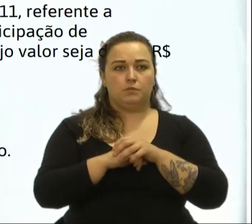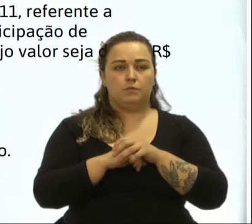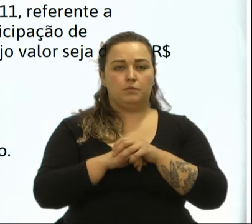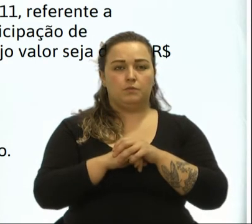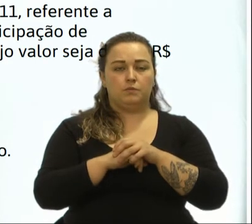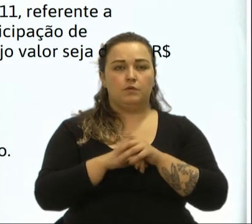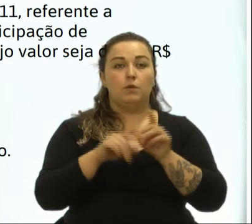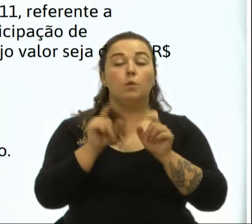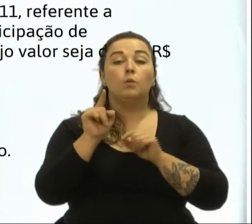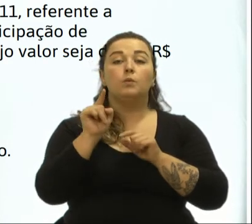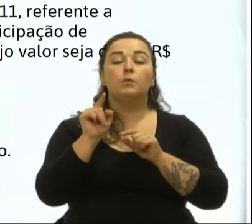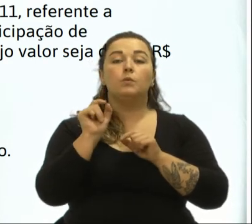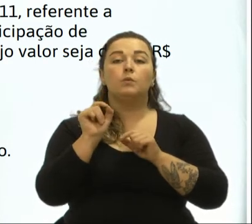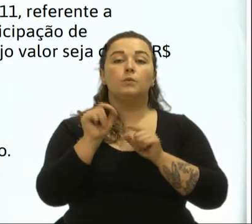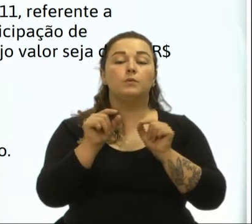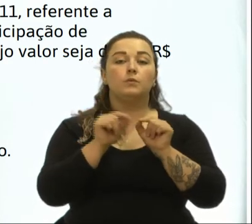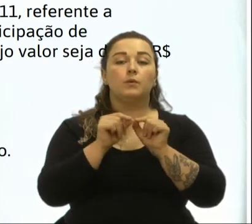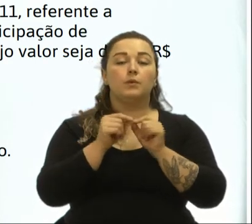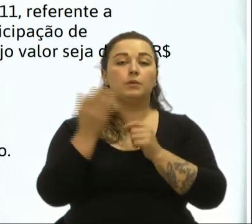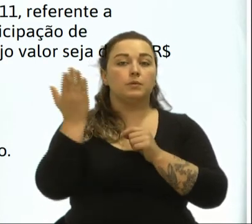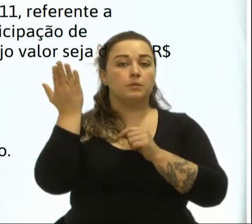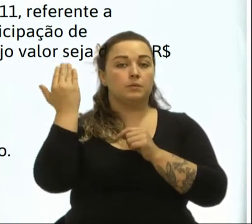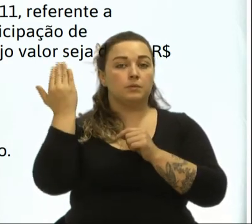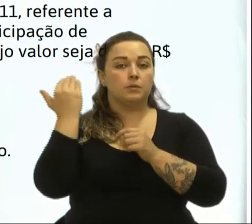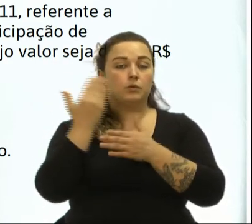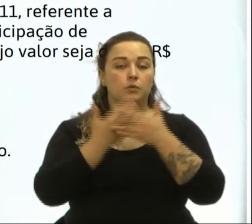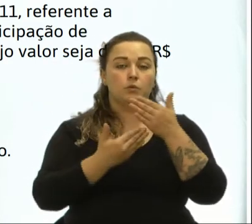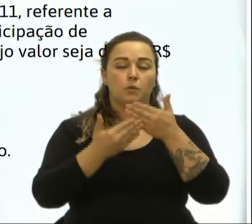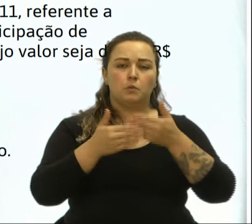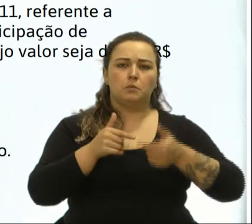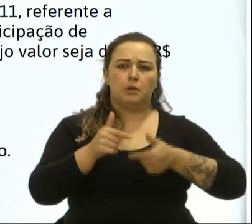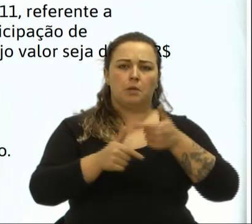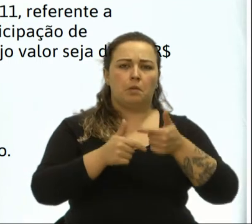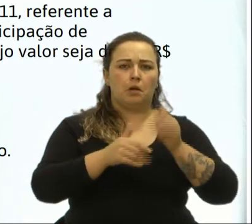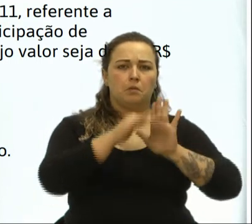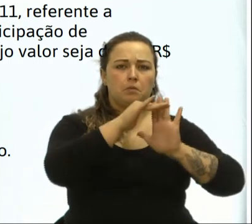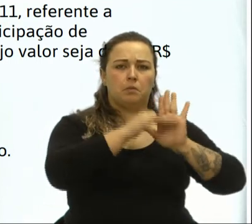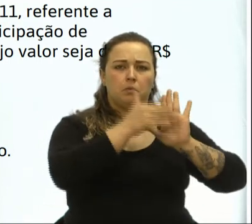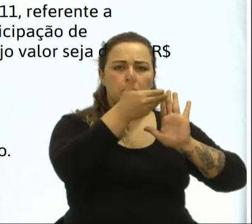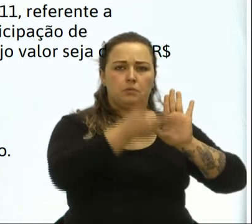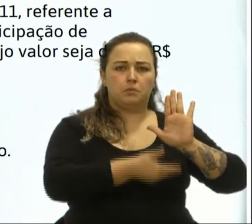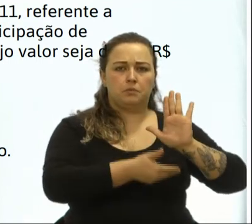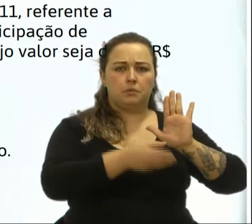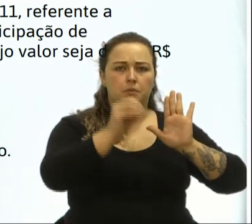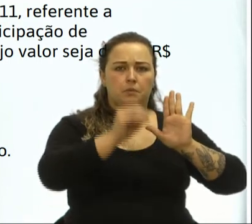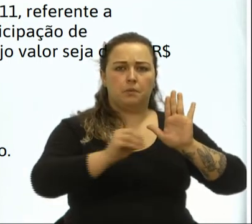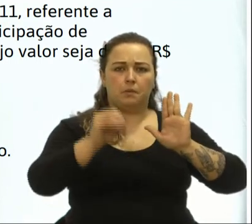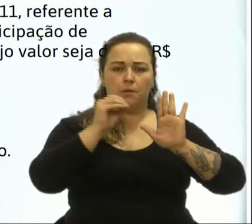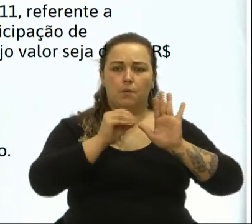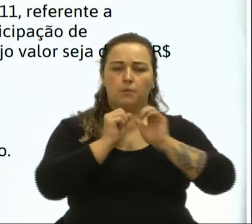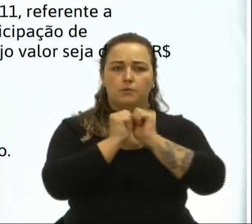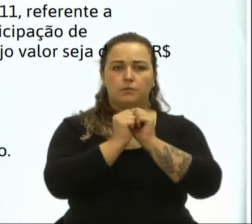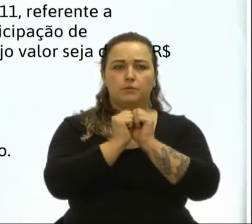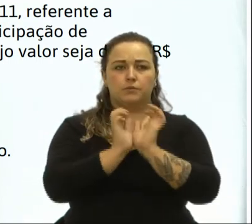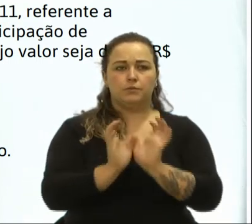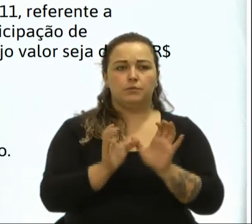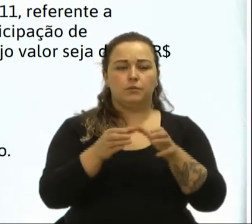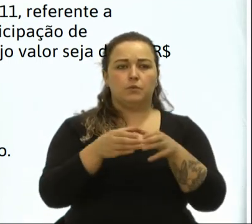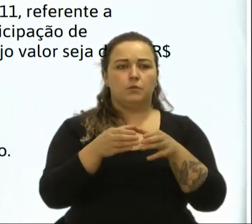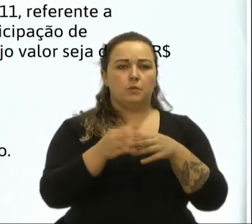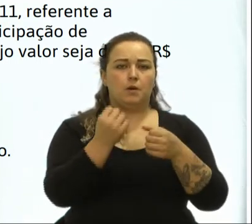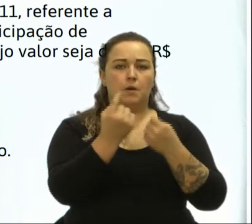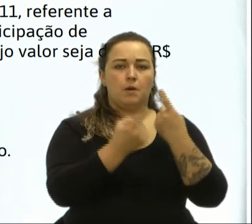O que foi feito na época, então, foi um trabalho muito bom por parte dessa frente parlamentar e está aí alguns